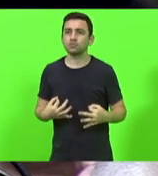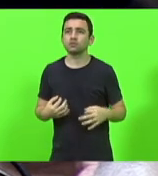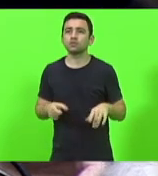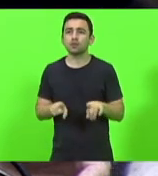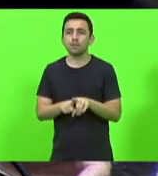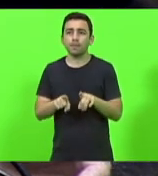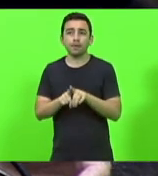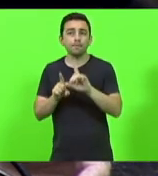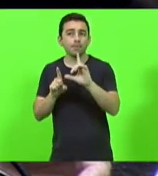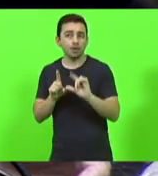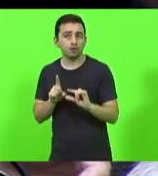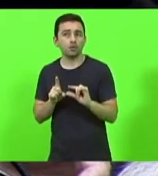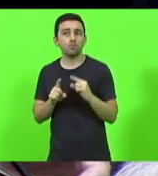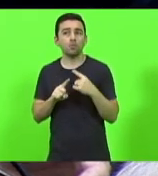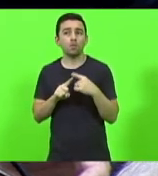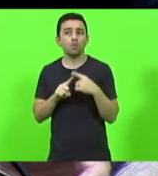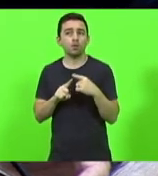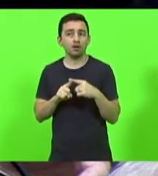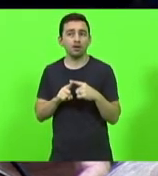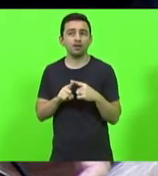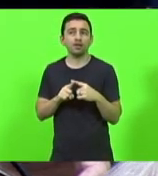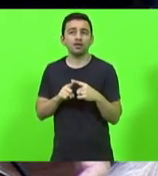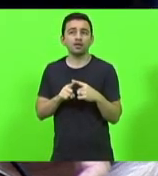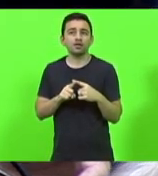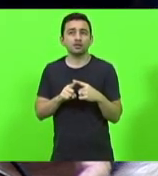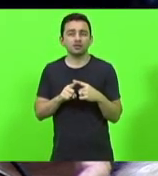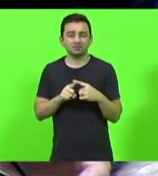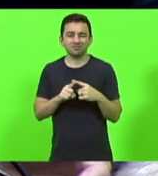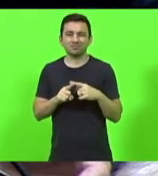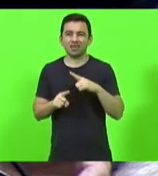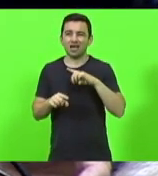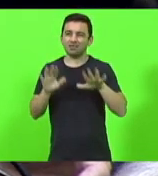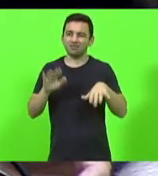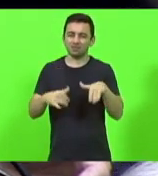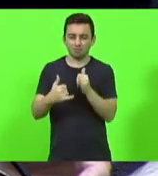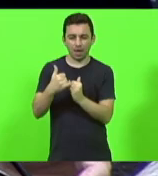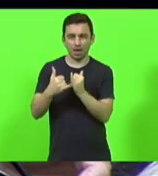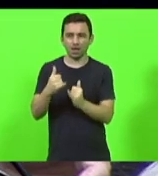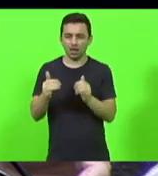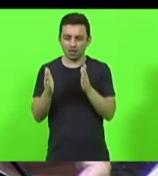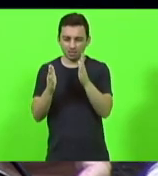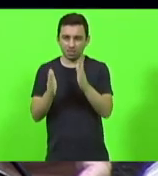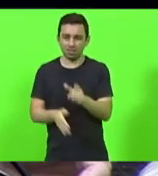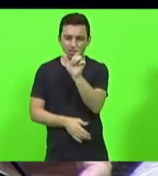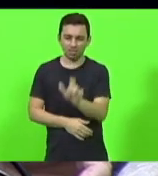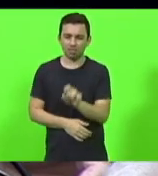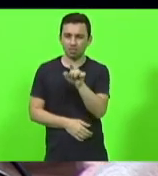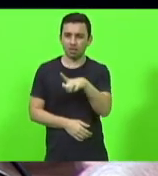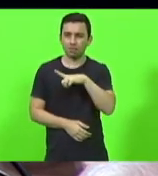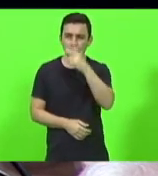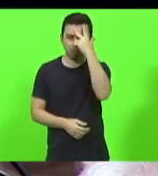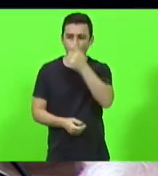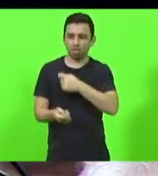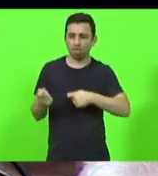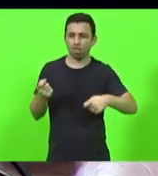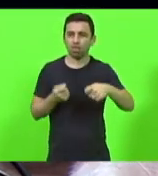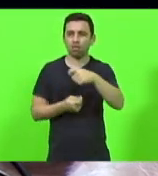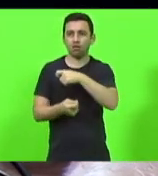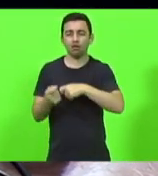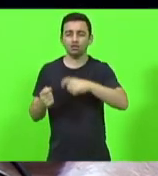menor, porque acaba tirando o atravessador da oportunidade do cidadão ir lá buscar, da